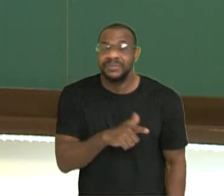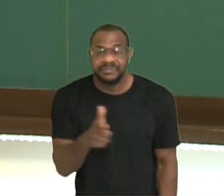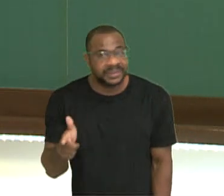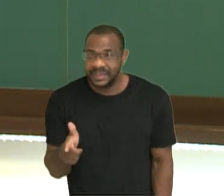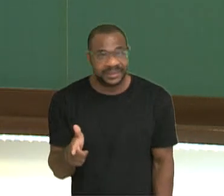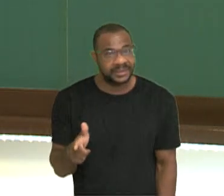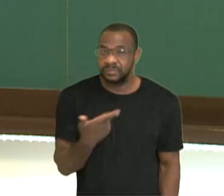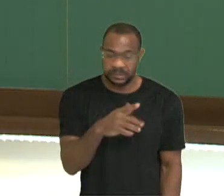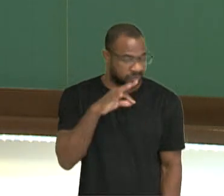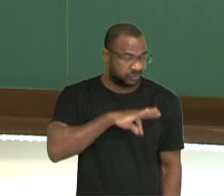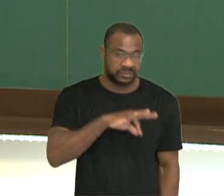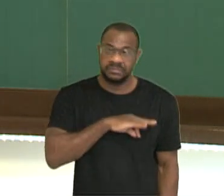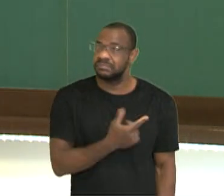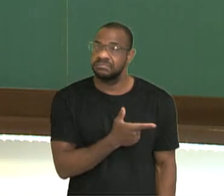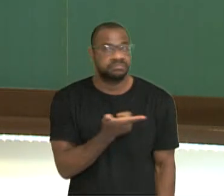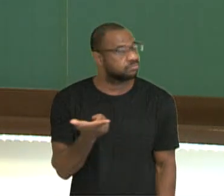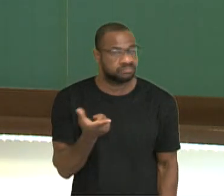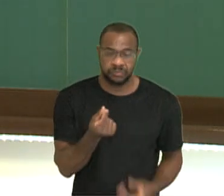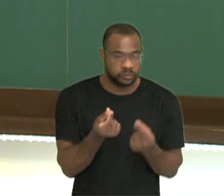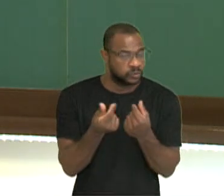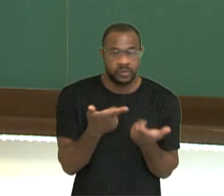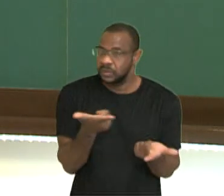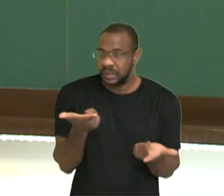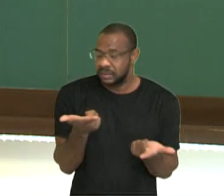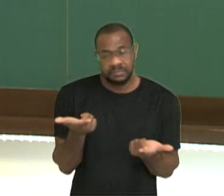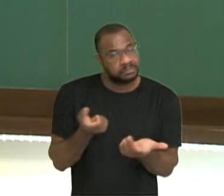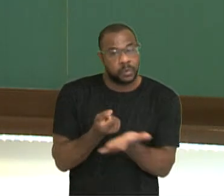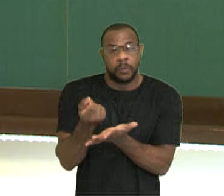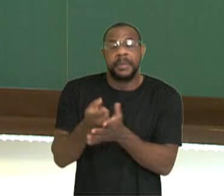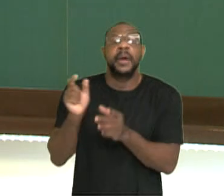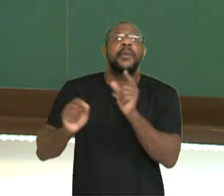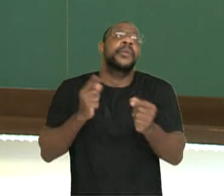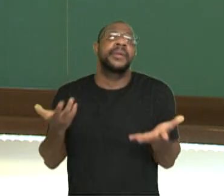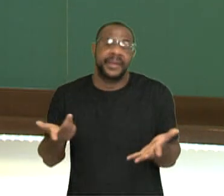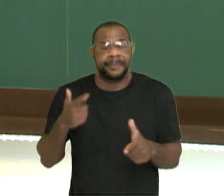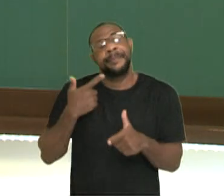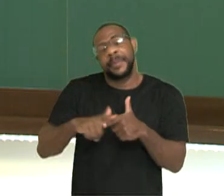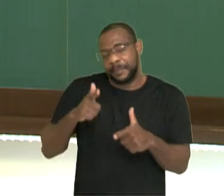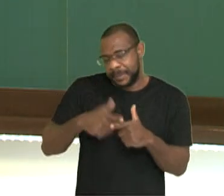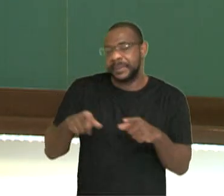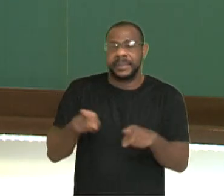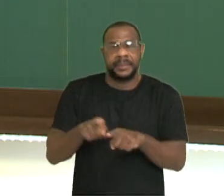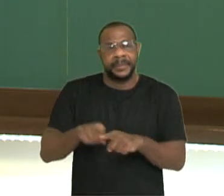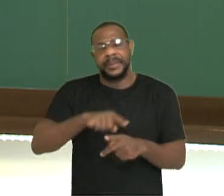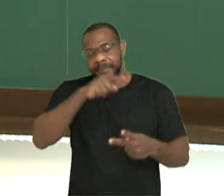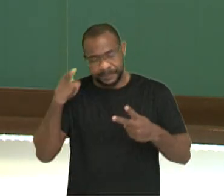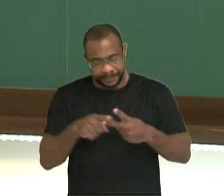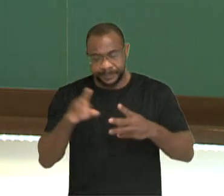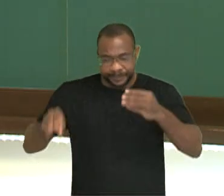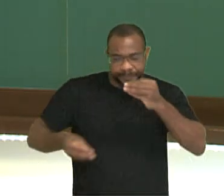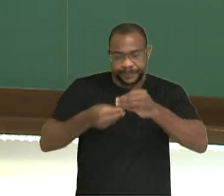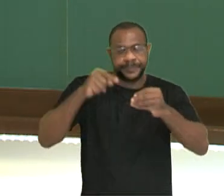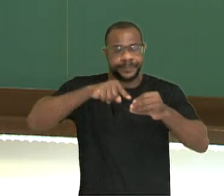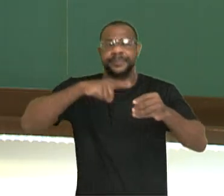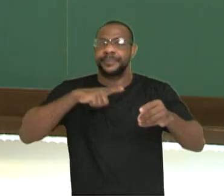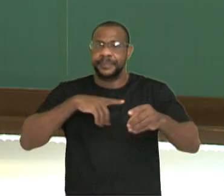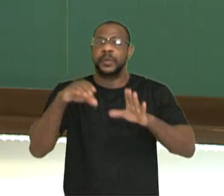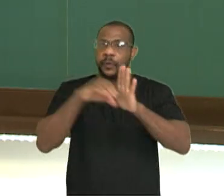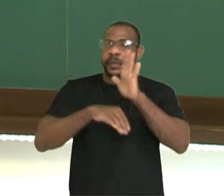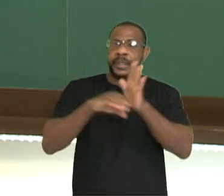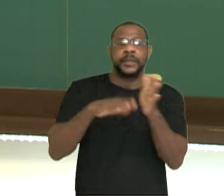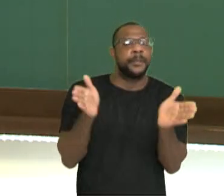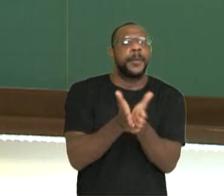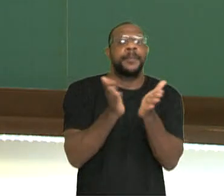eles, não tem uma renda que permita o consumo, é outra condição ali para se enquadrar nessa ideia ali no conceito de